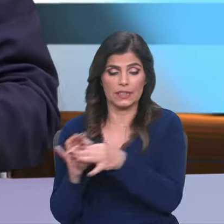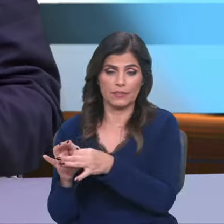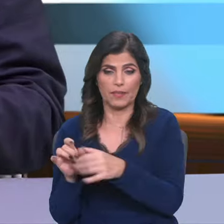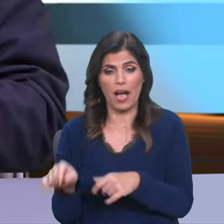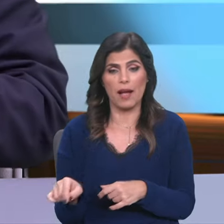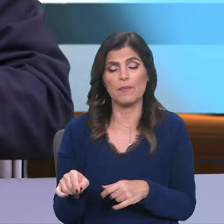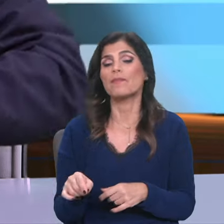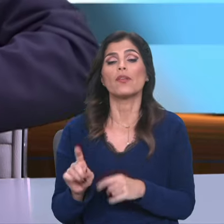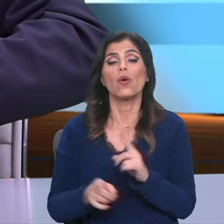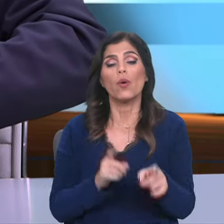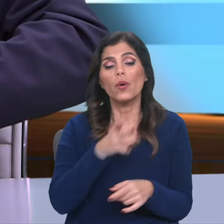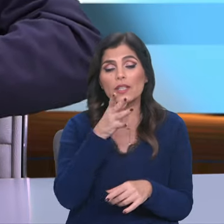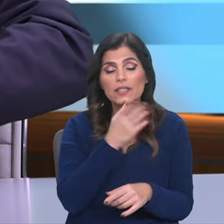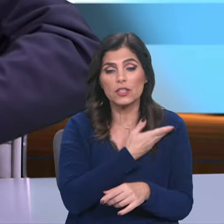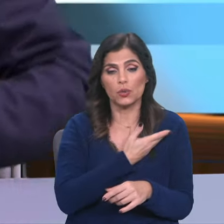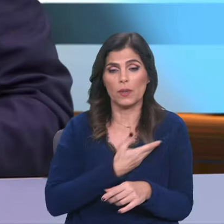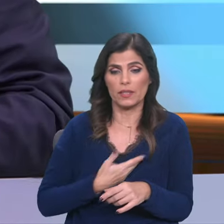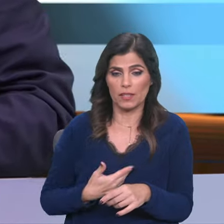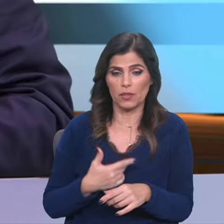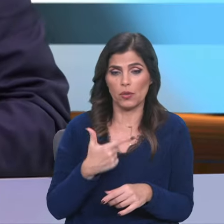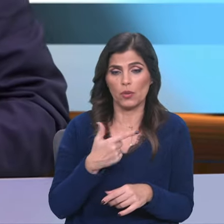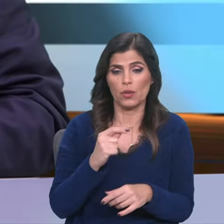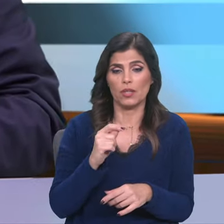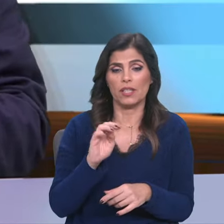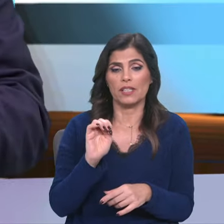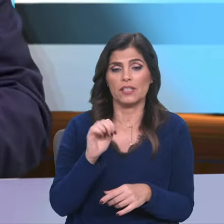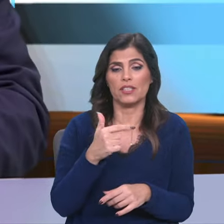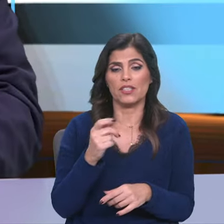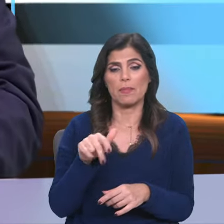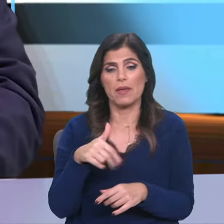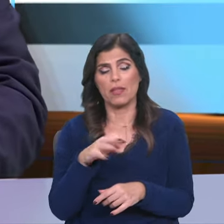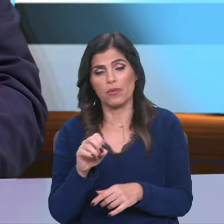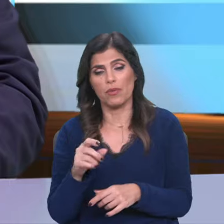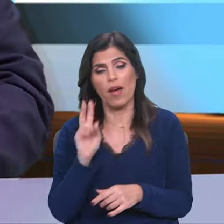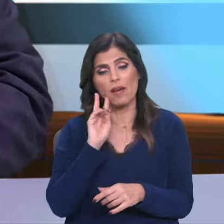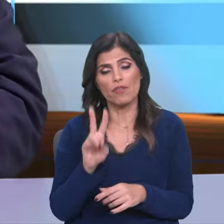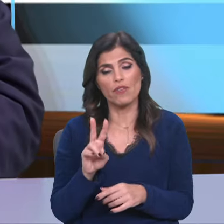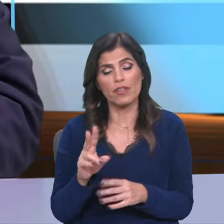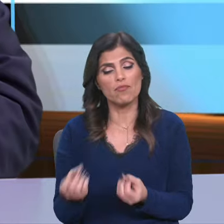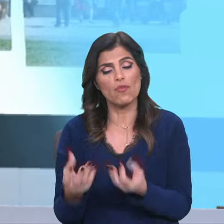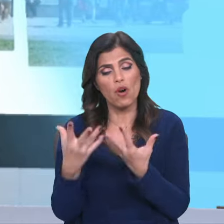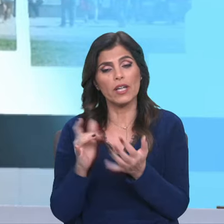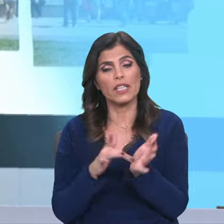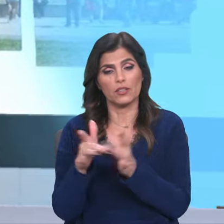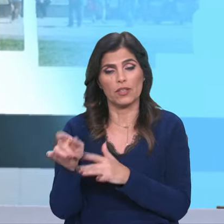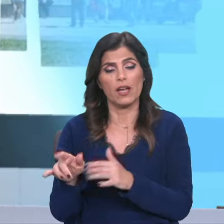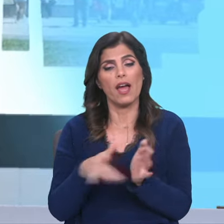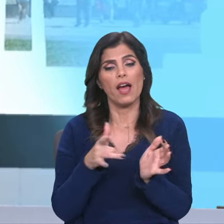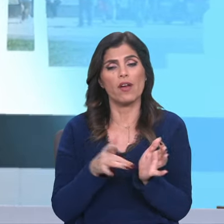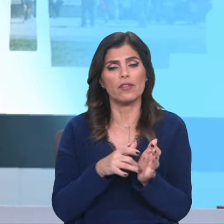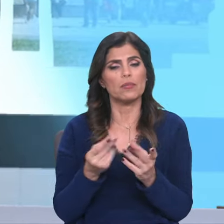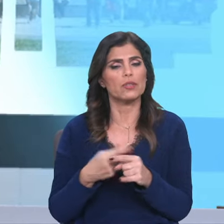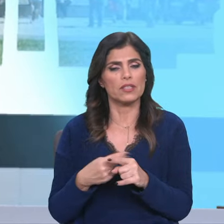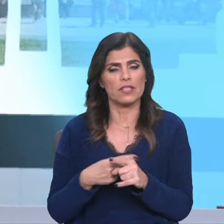no Antigo Testamento, enquanto há a sua plena realização em Cristo, não é? Trata-se de um livro que é também muito